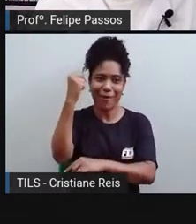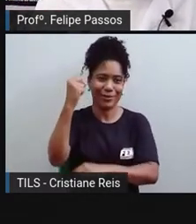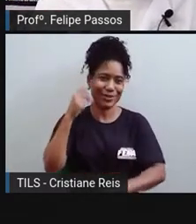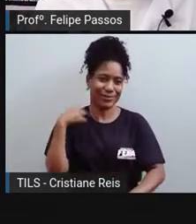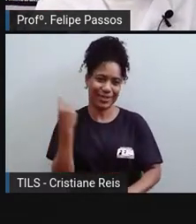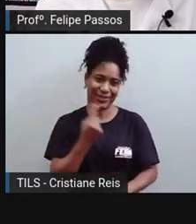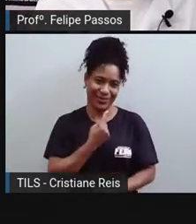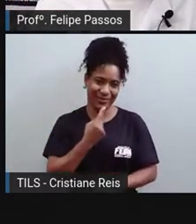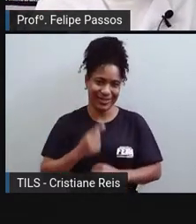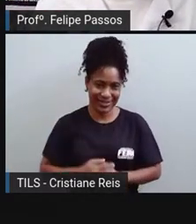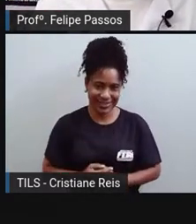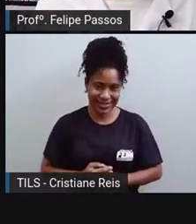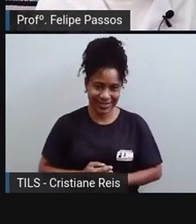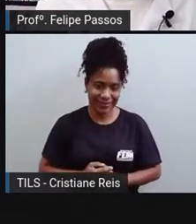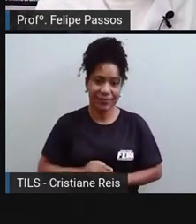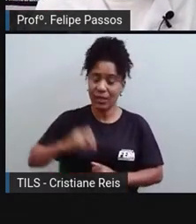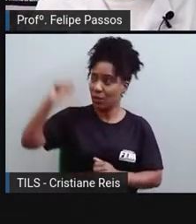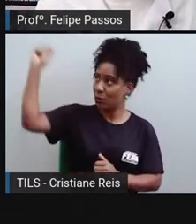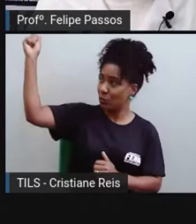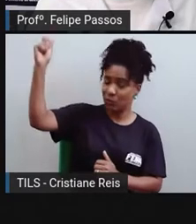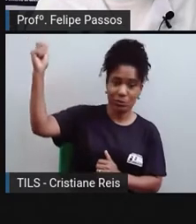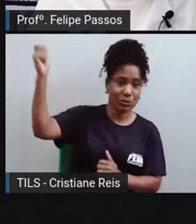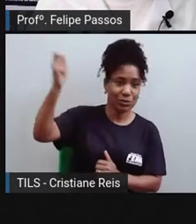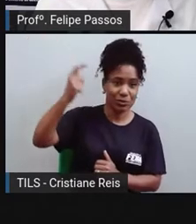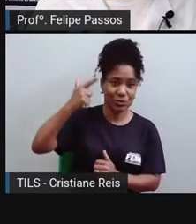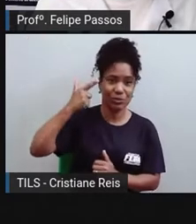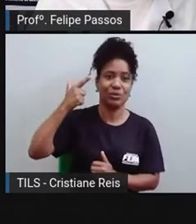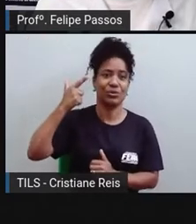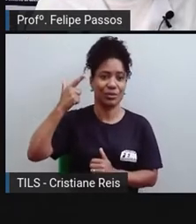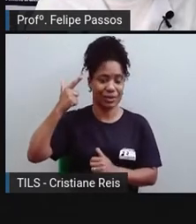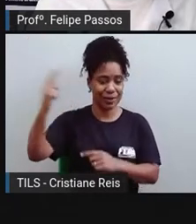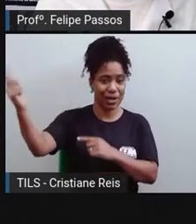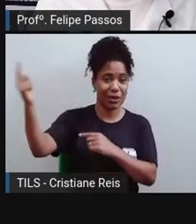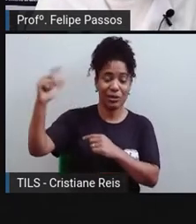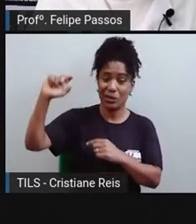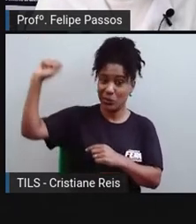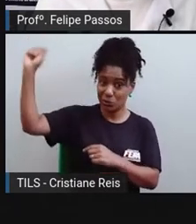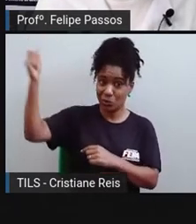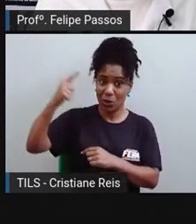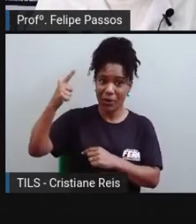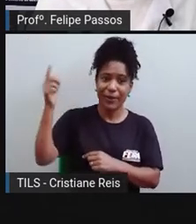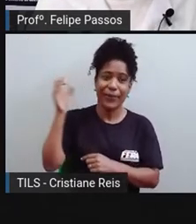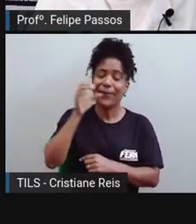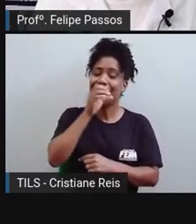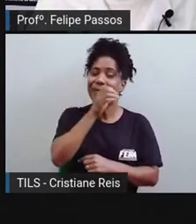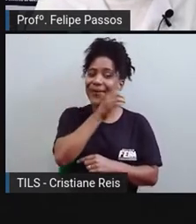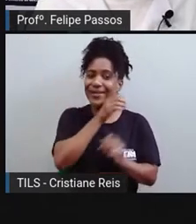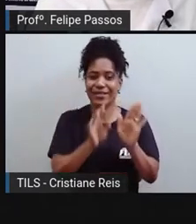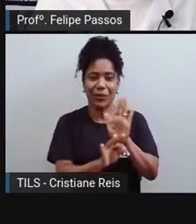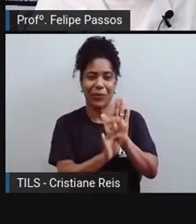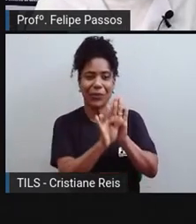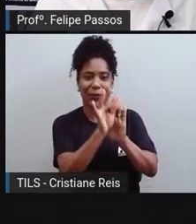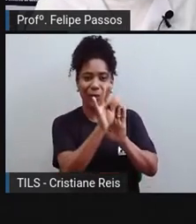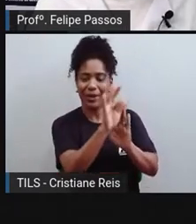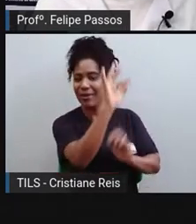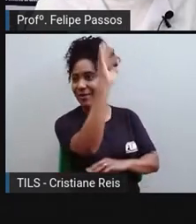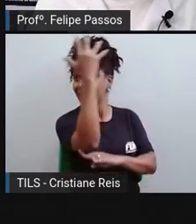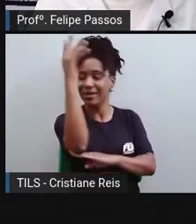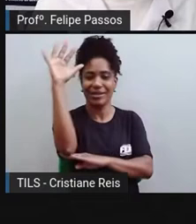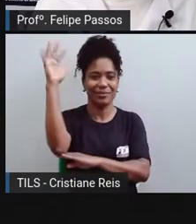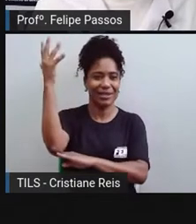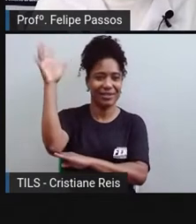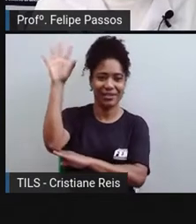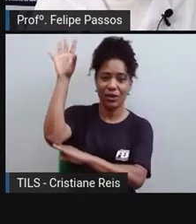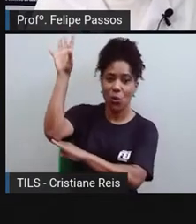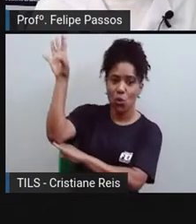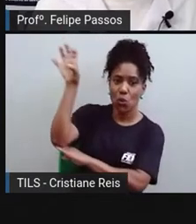ele vai mandar a energia, a energia luminosa, energia térmica do sol, para as plantas. E aqui eu coloquei um pezinho de